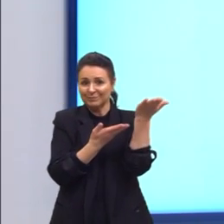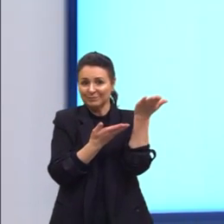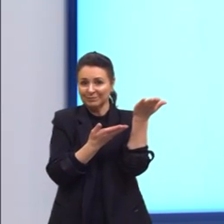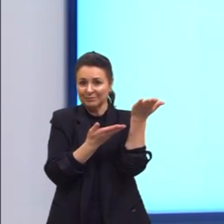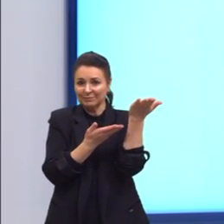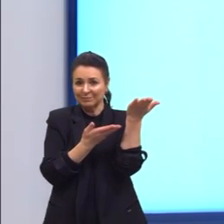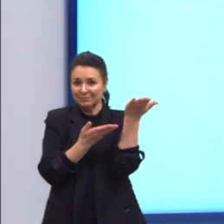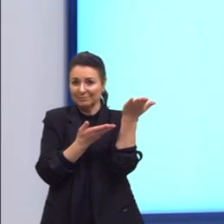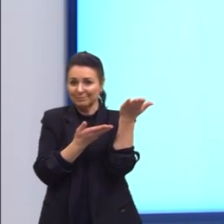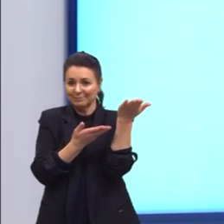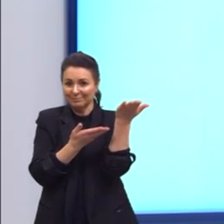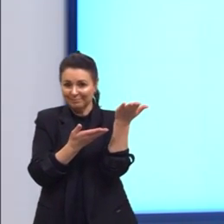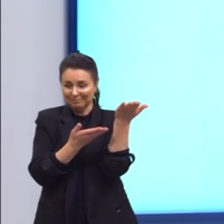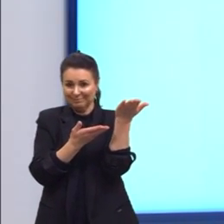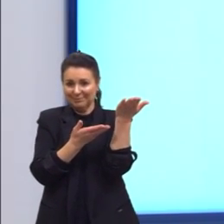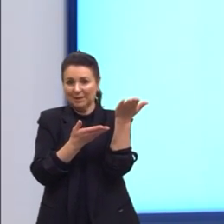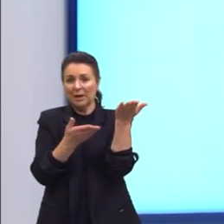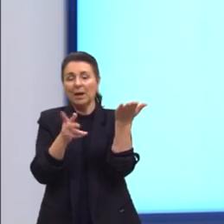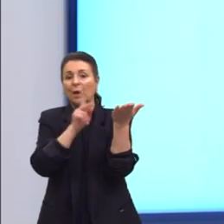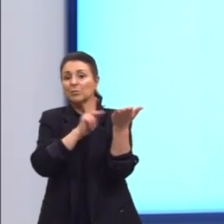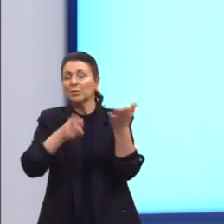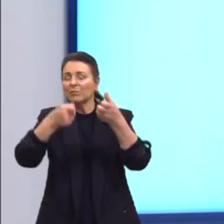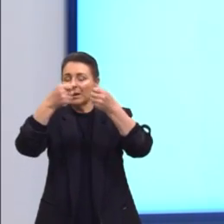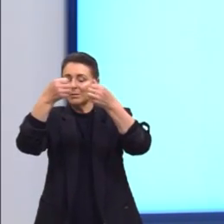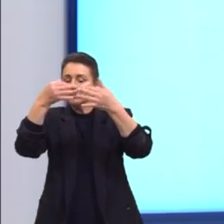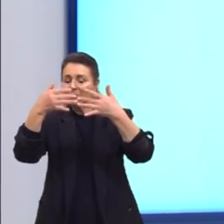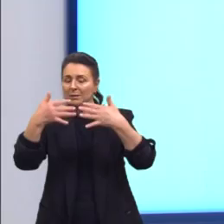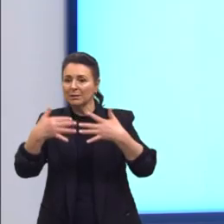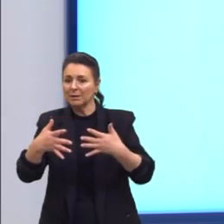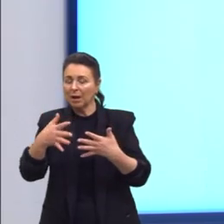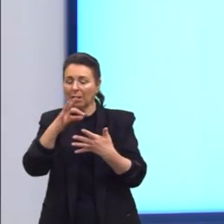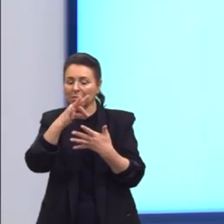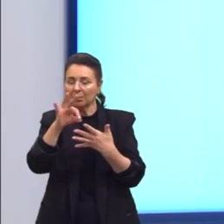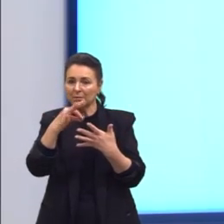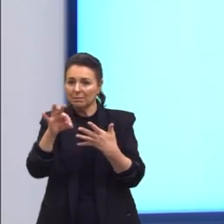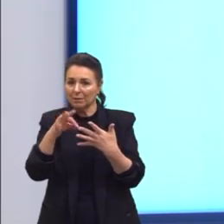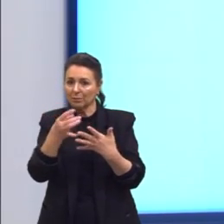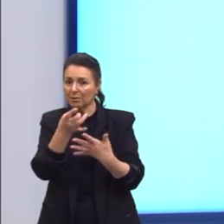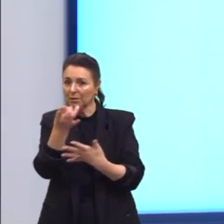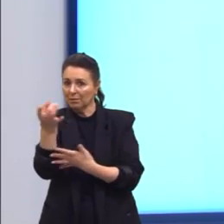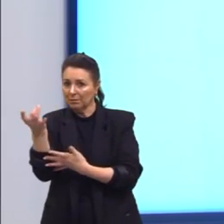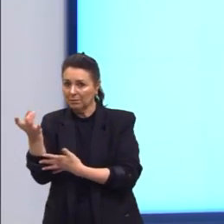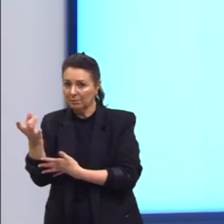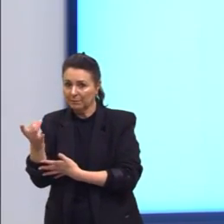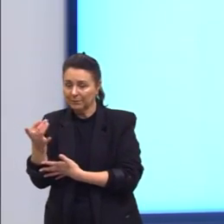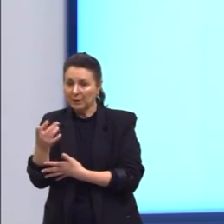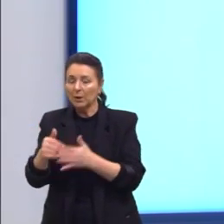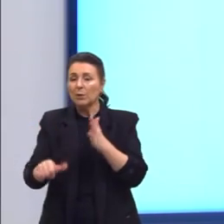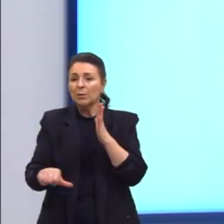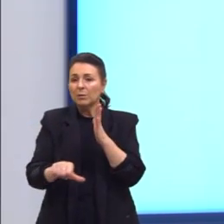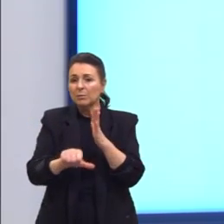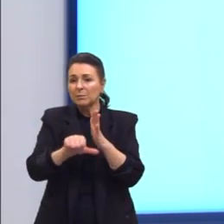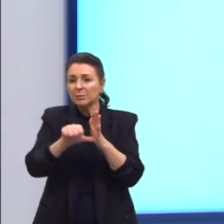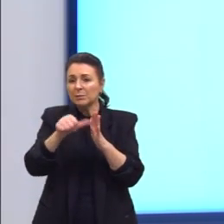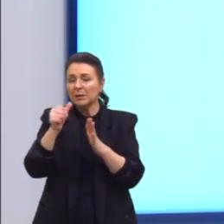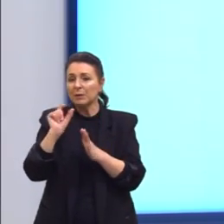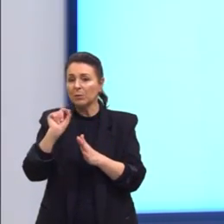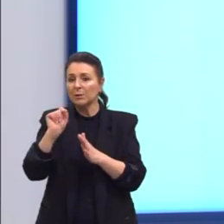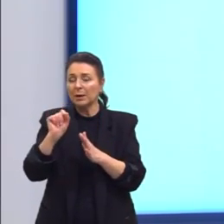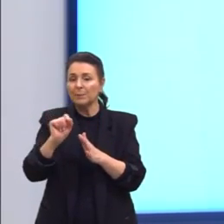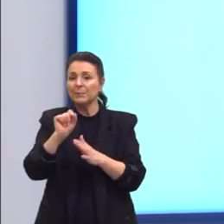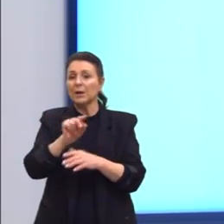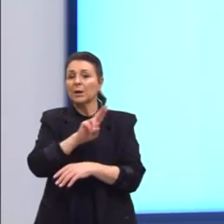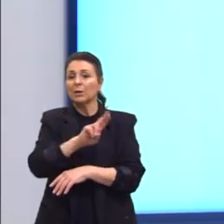Nós vamos abordar detalhadamente cada um deles. O primeiro, então, que nós vamos ver é